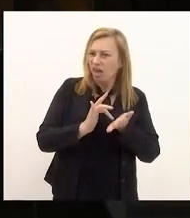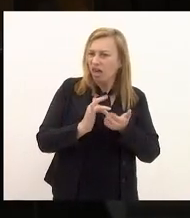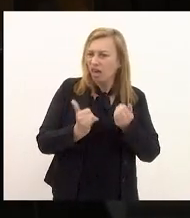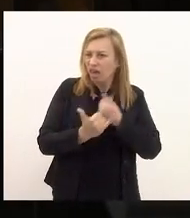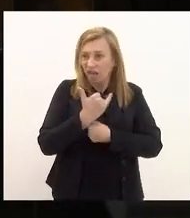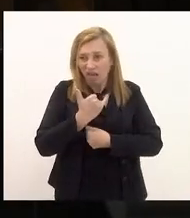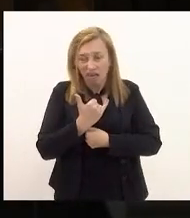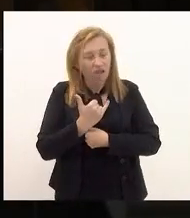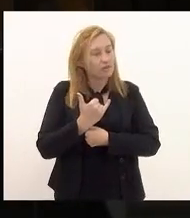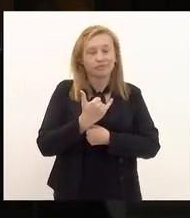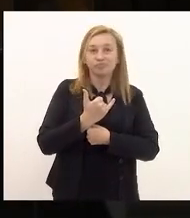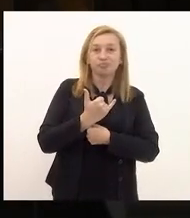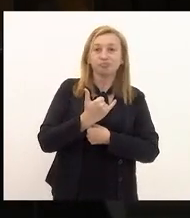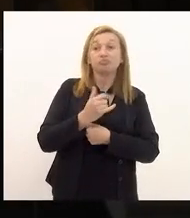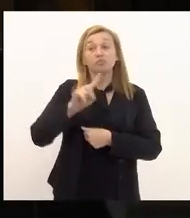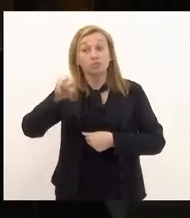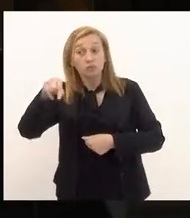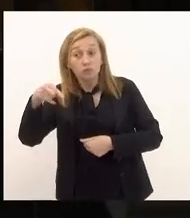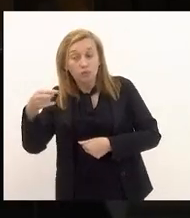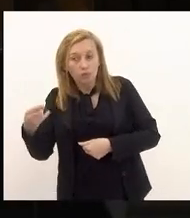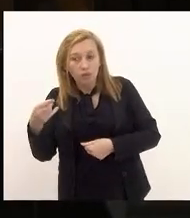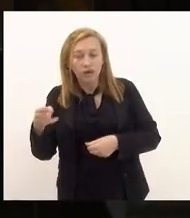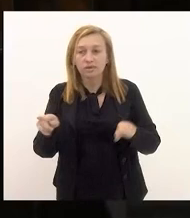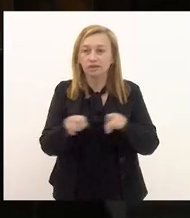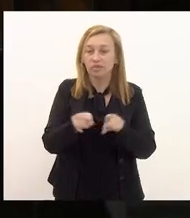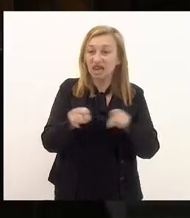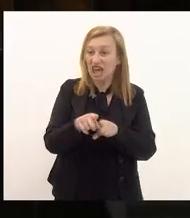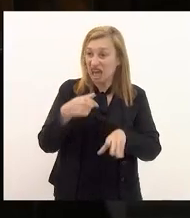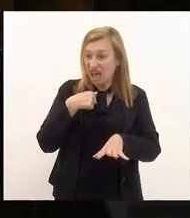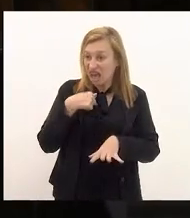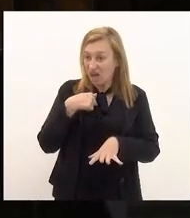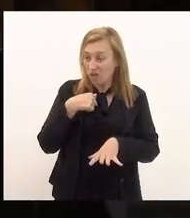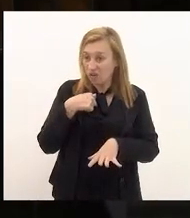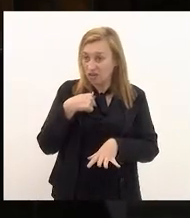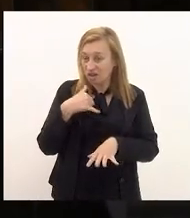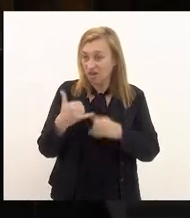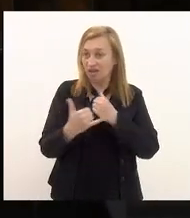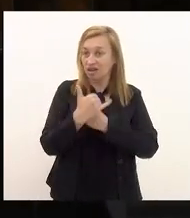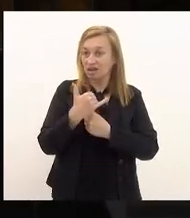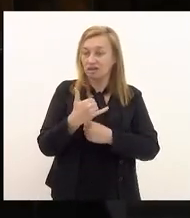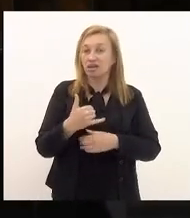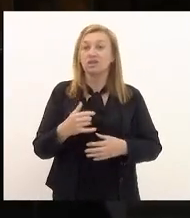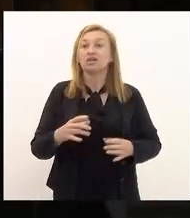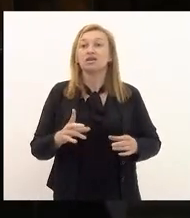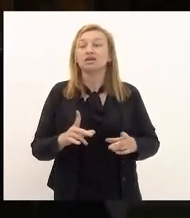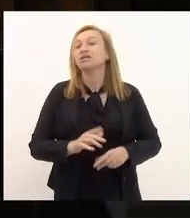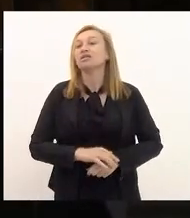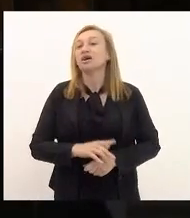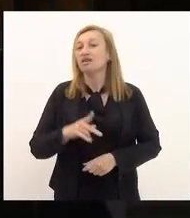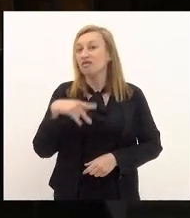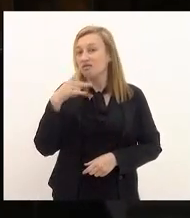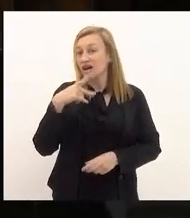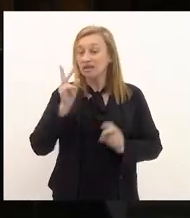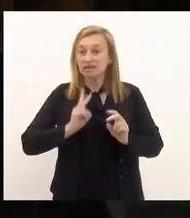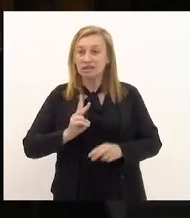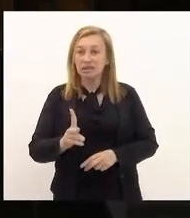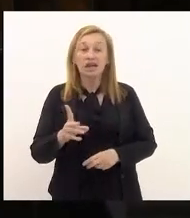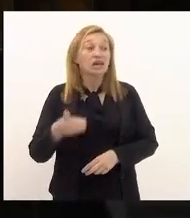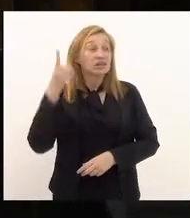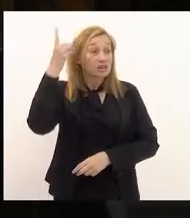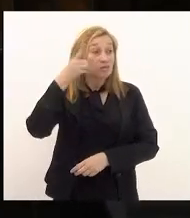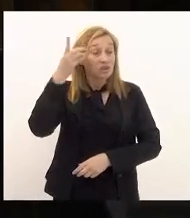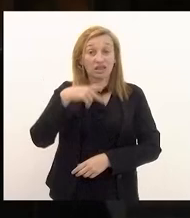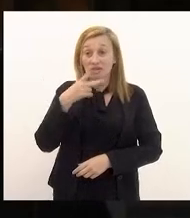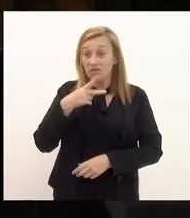outra questão que eu não serei enganado nesse plenário são as bravatinhas de sempre a deputada que me